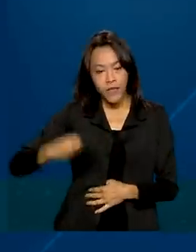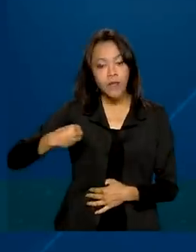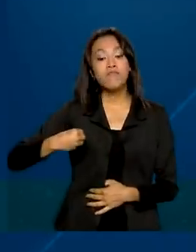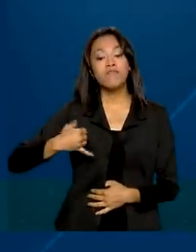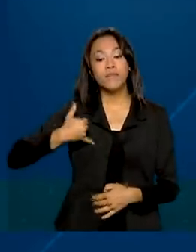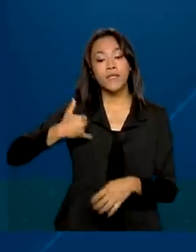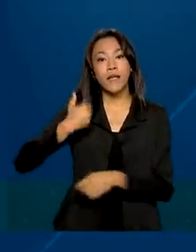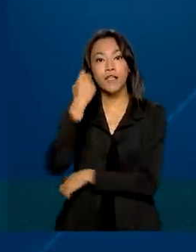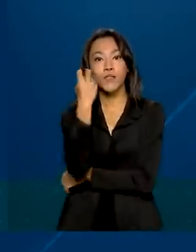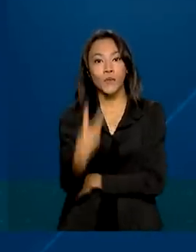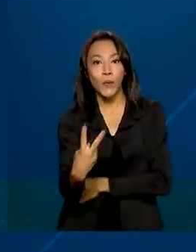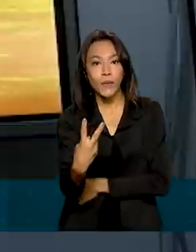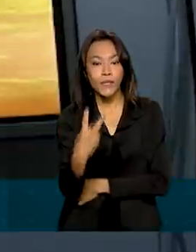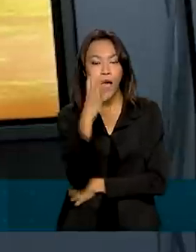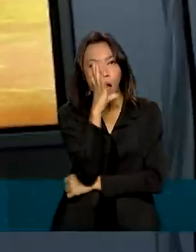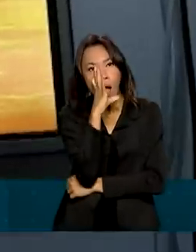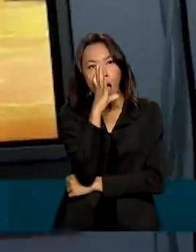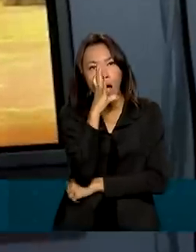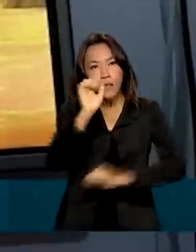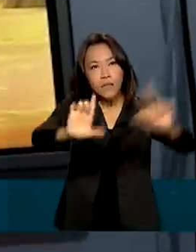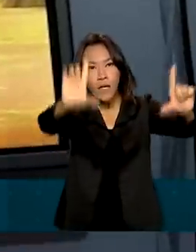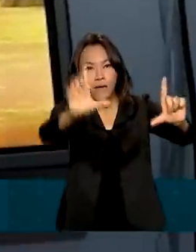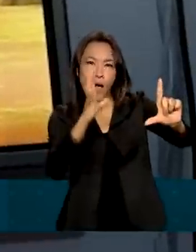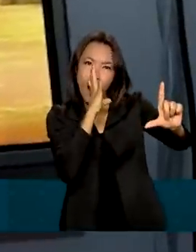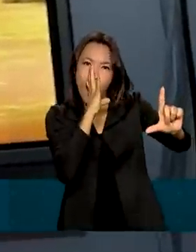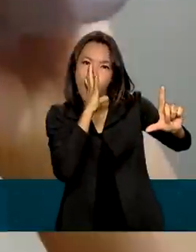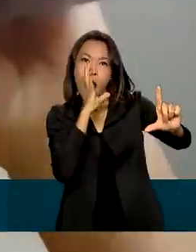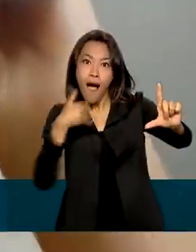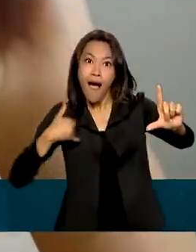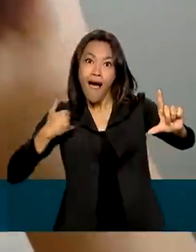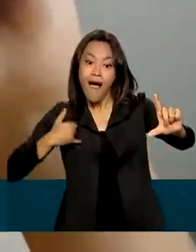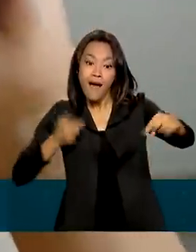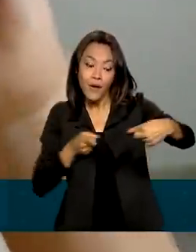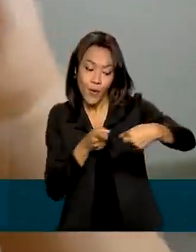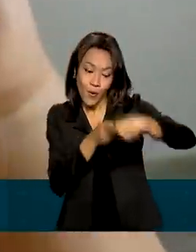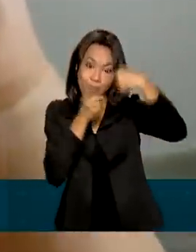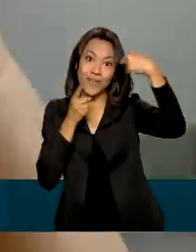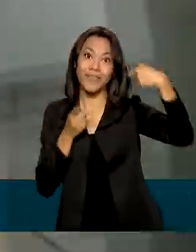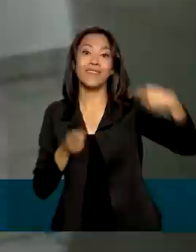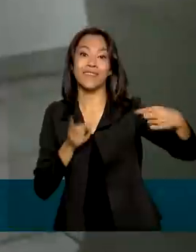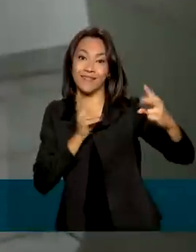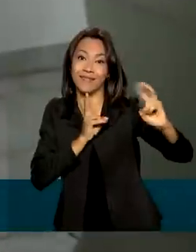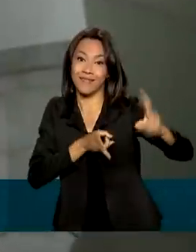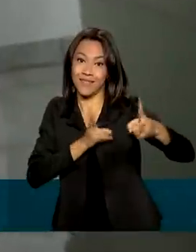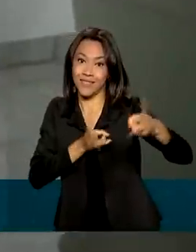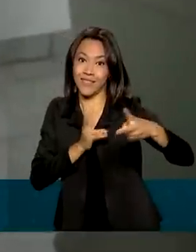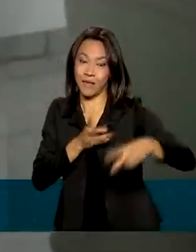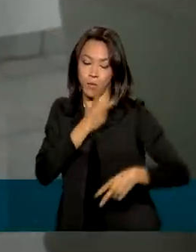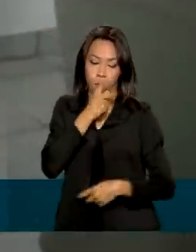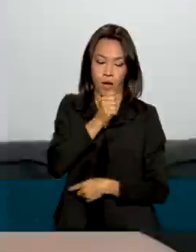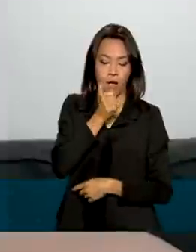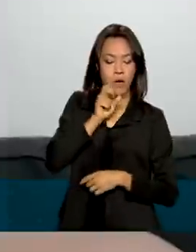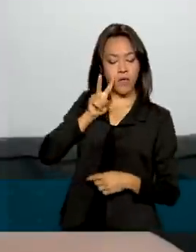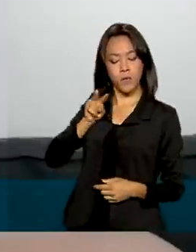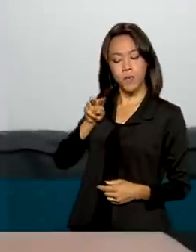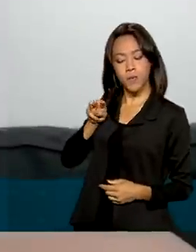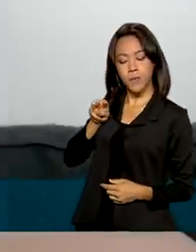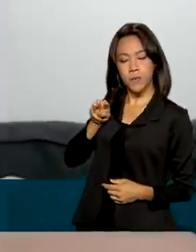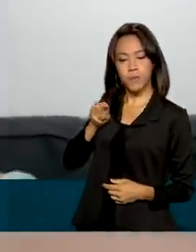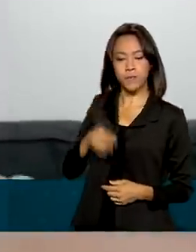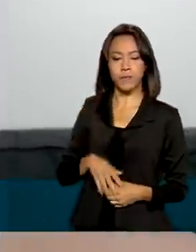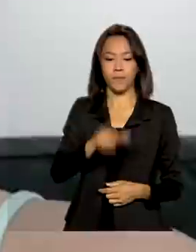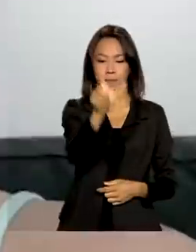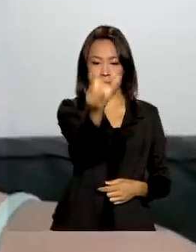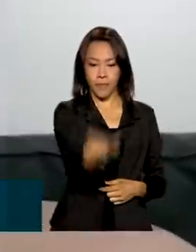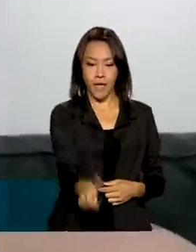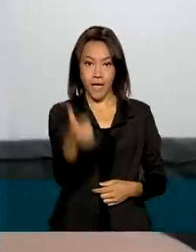dois anos e meio, assiste ao que é recomendado para a idade e sempre com supervisão dos pais. O ideal seria